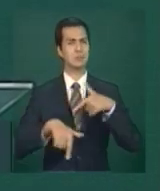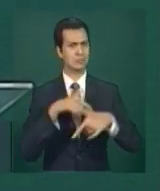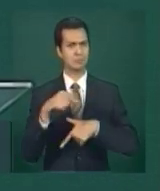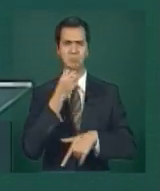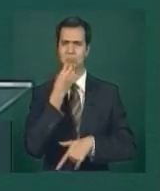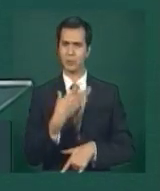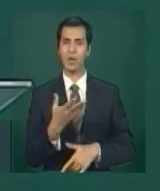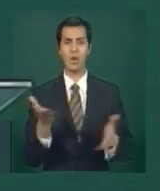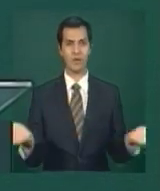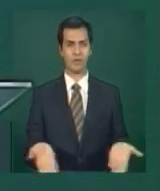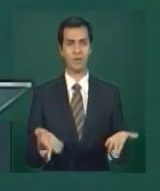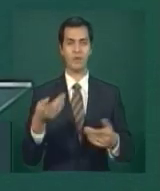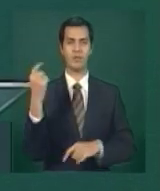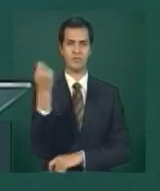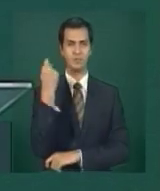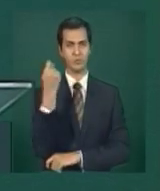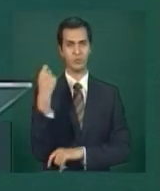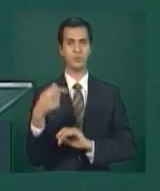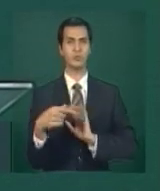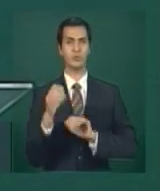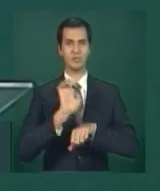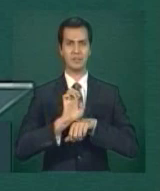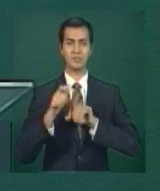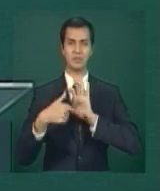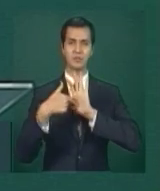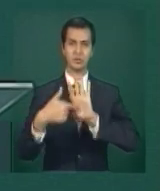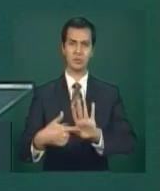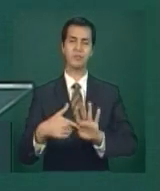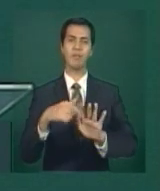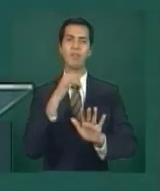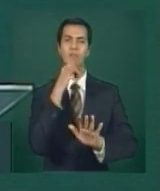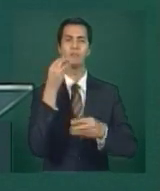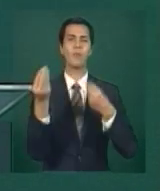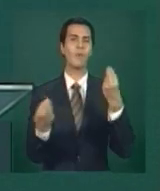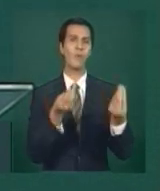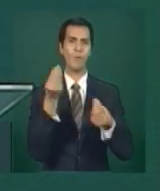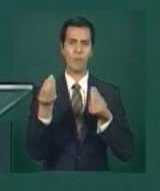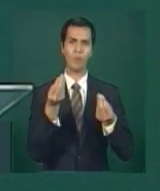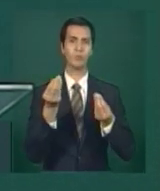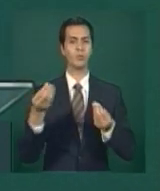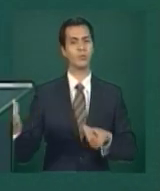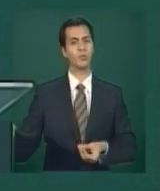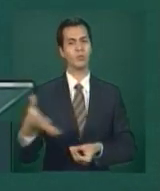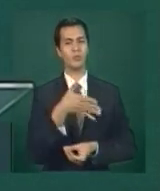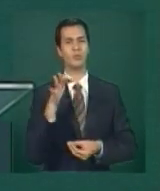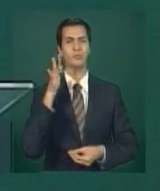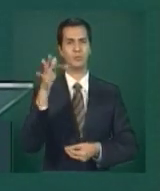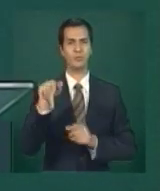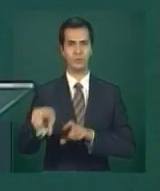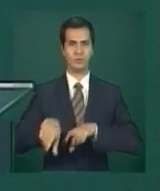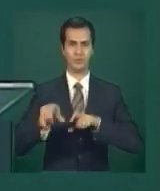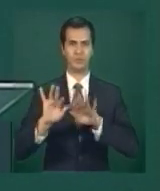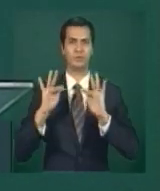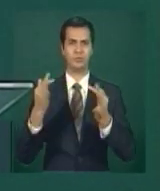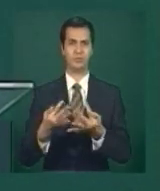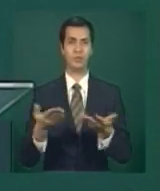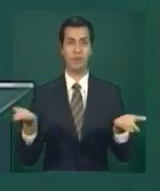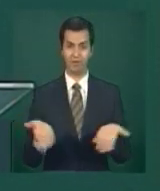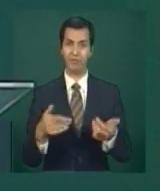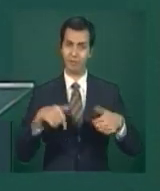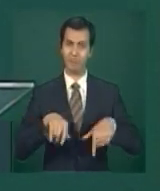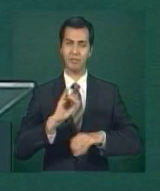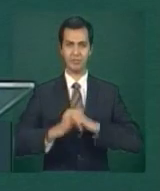do Sul, um exemplo da possibilidade concreta de uma nova geração da agricultura familiar que a Rede Brasil Rural